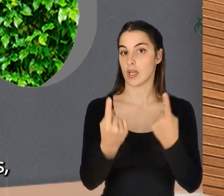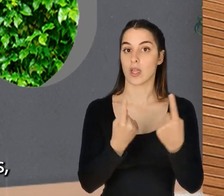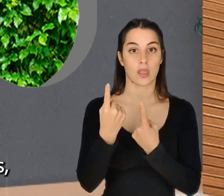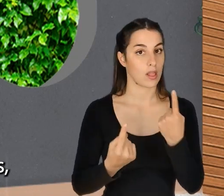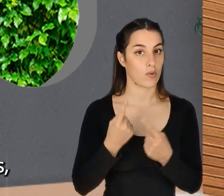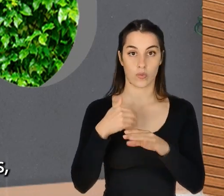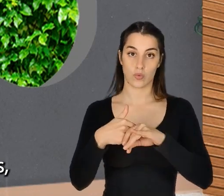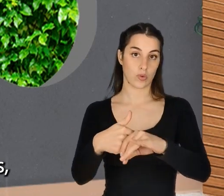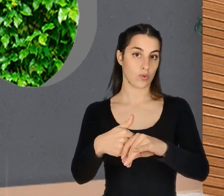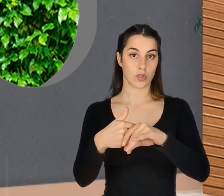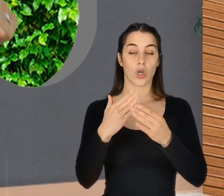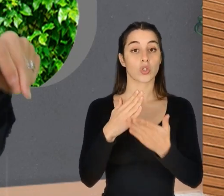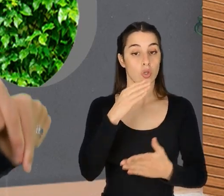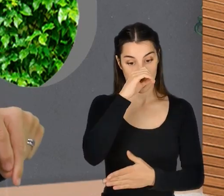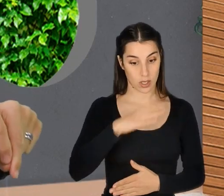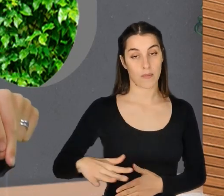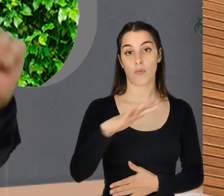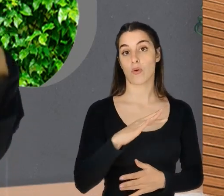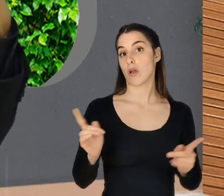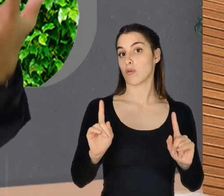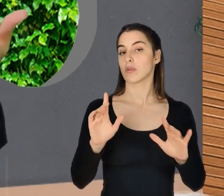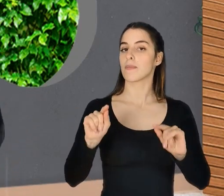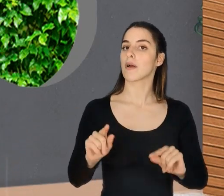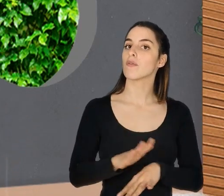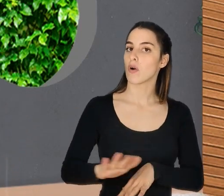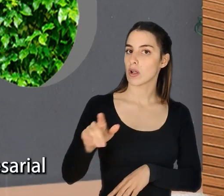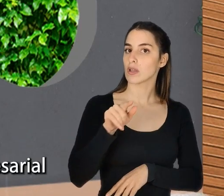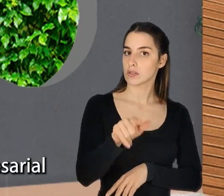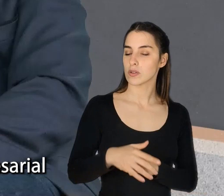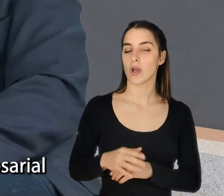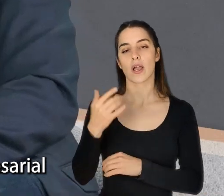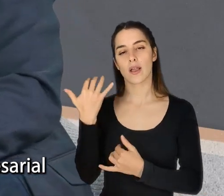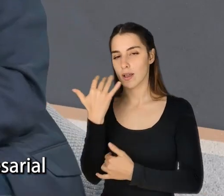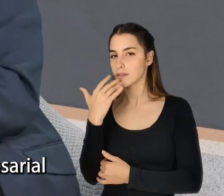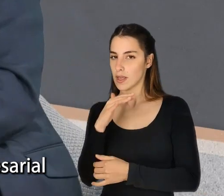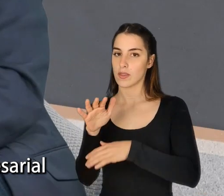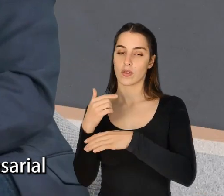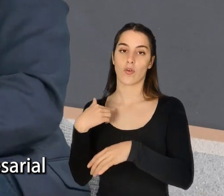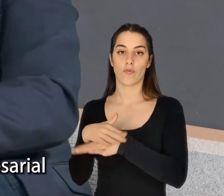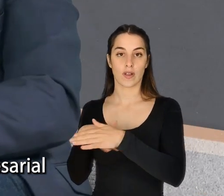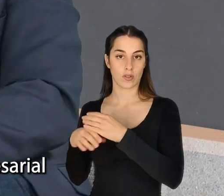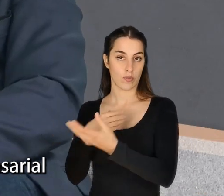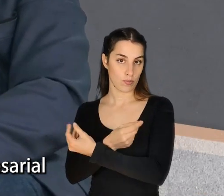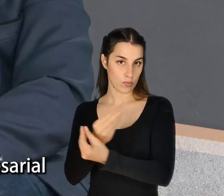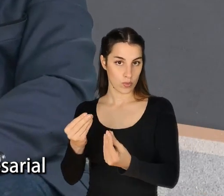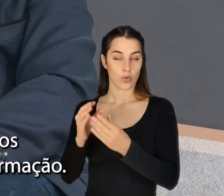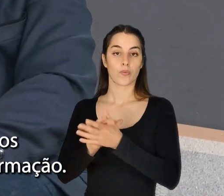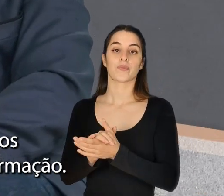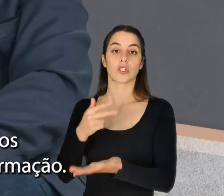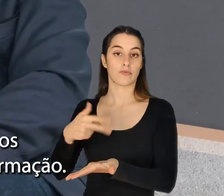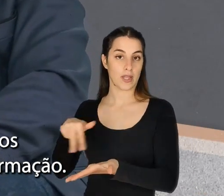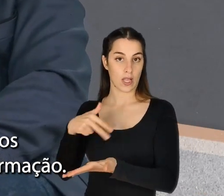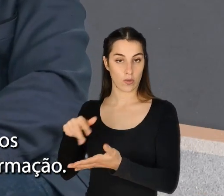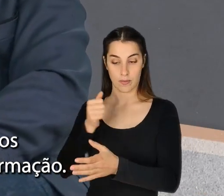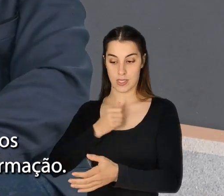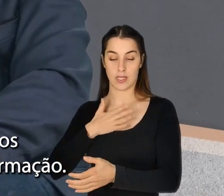exatamente cada um dos jogadores, não só em campo, mas fora disso. É engraçado, sabes que eu faço muitos espetáculos em mercado empresarial e uma